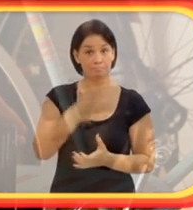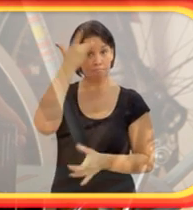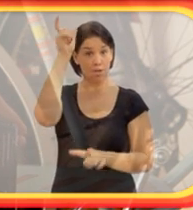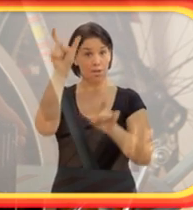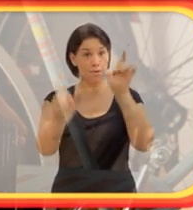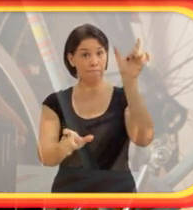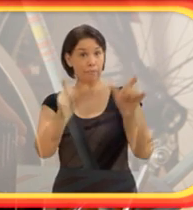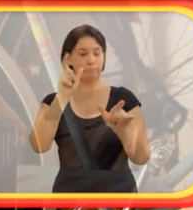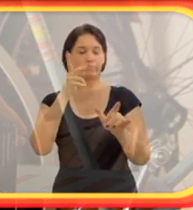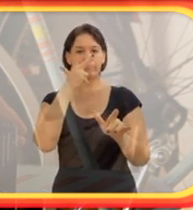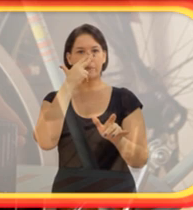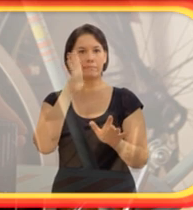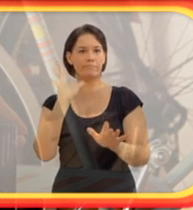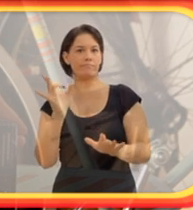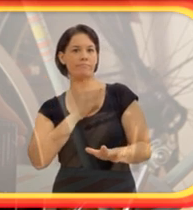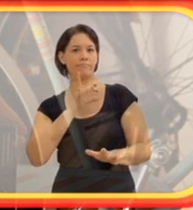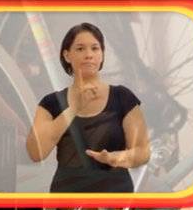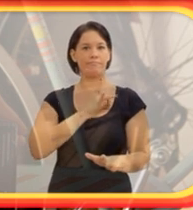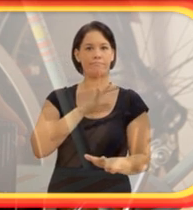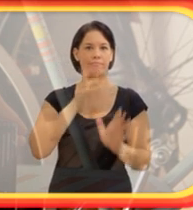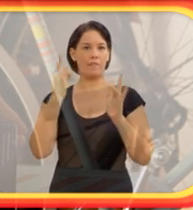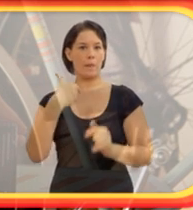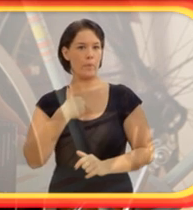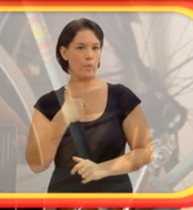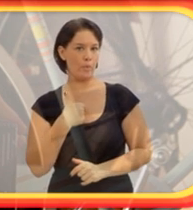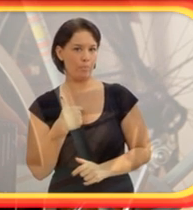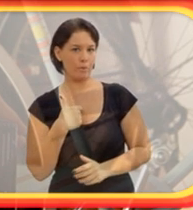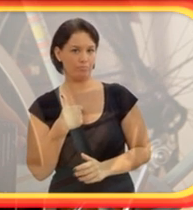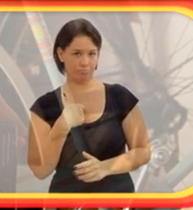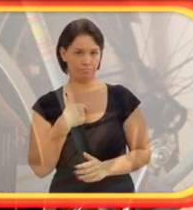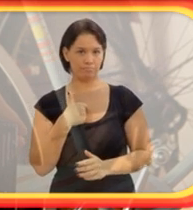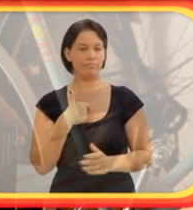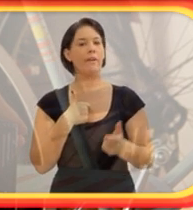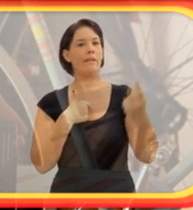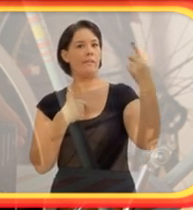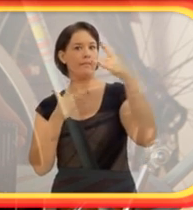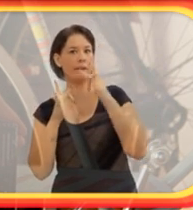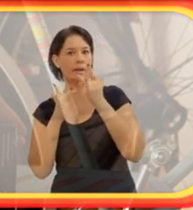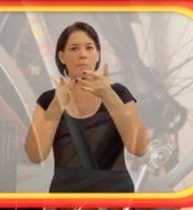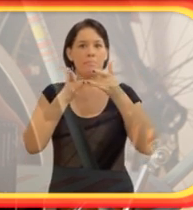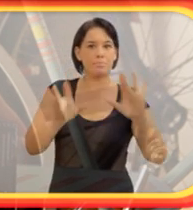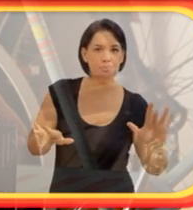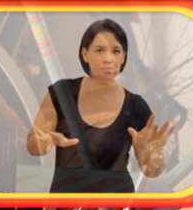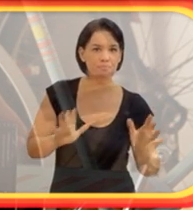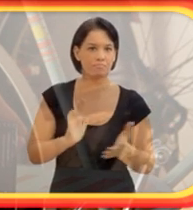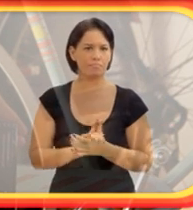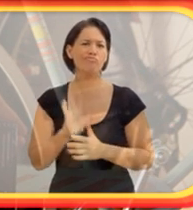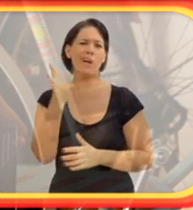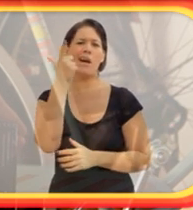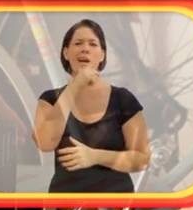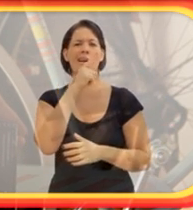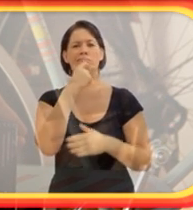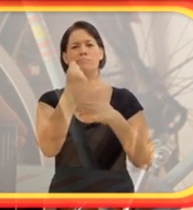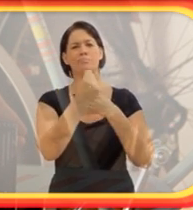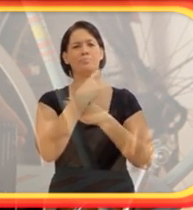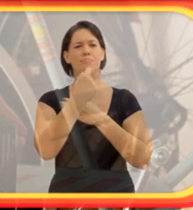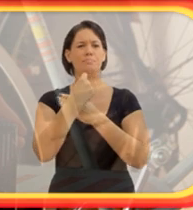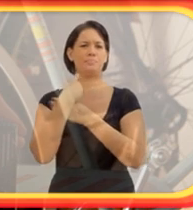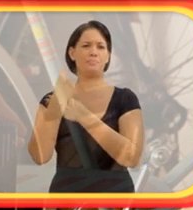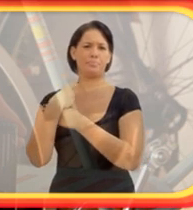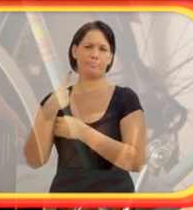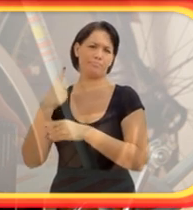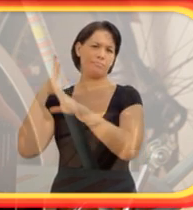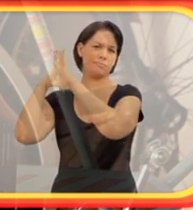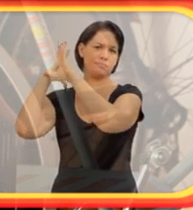fora na minha vida, o meu ranking de fora são muito mais do que ganhos. Mas eu me